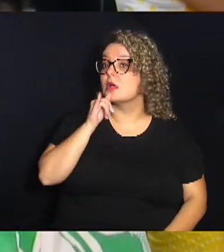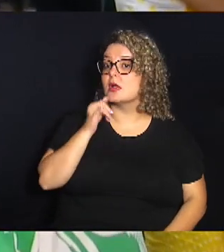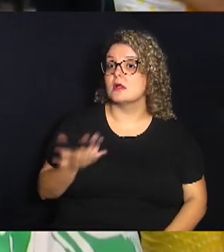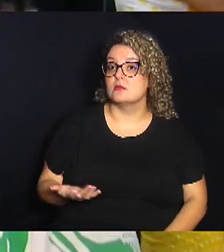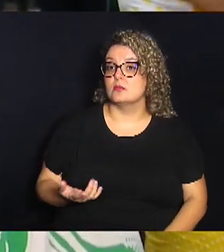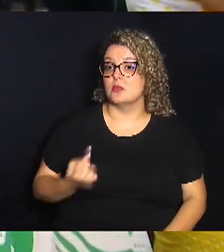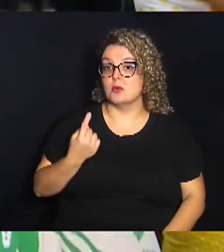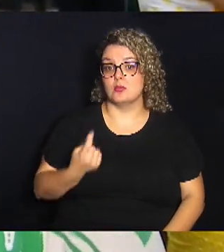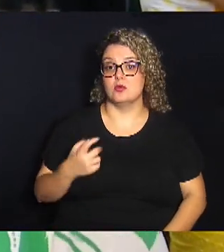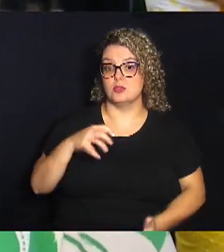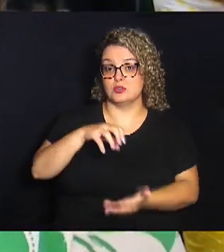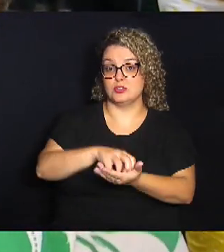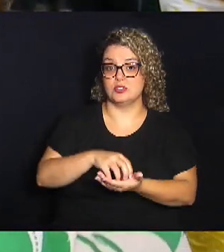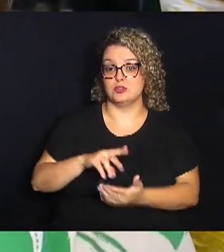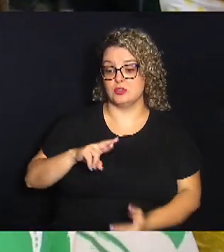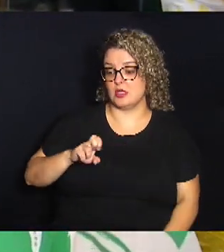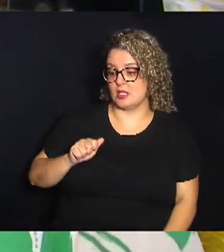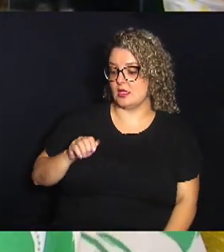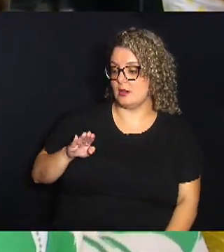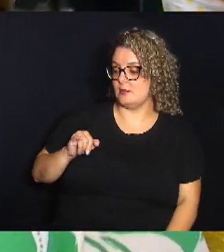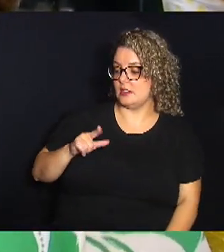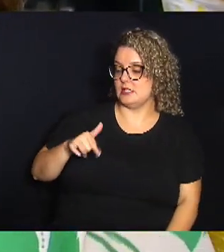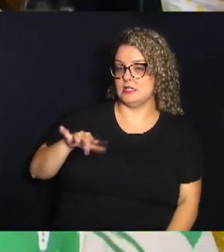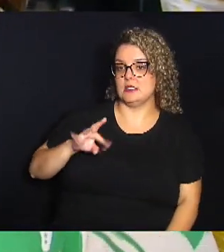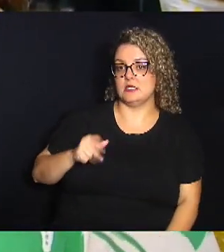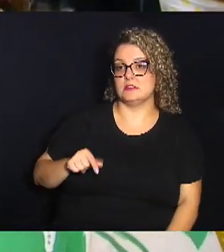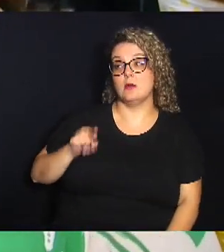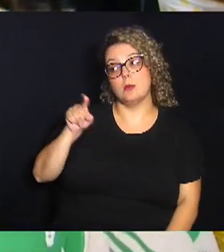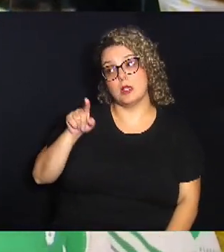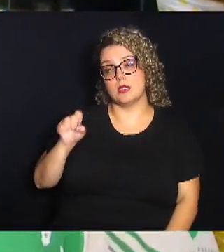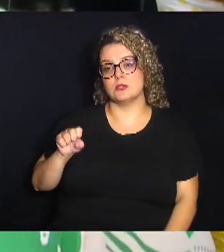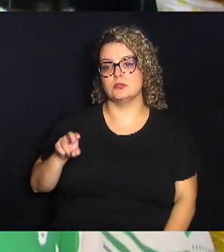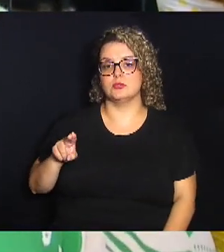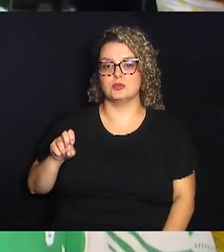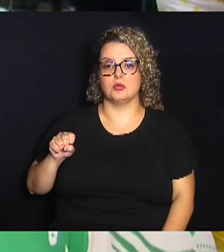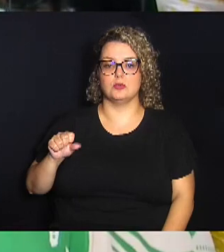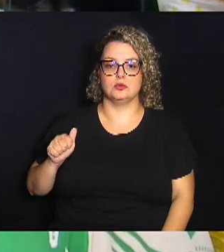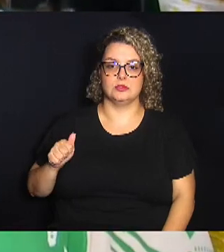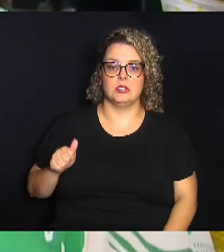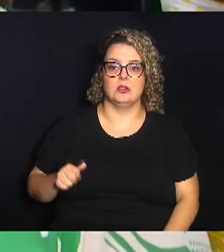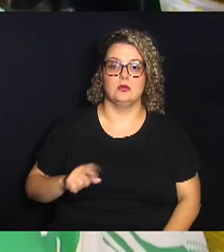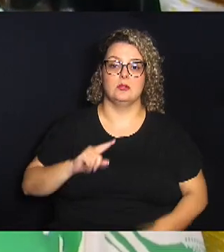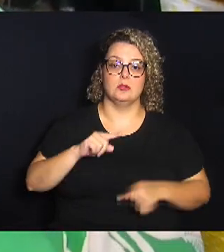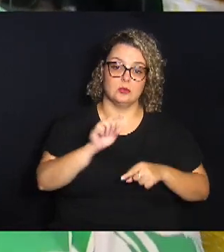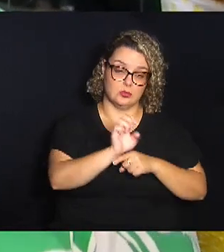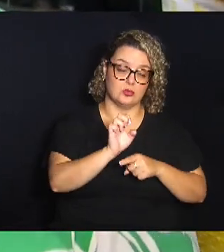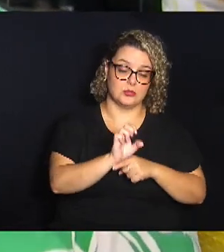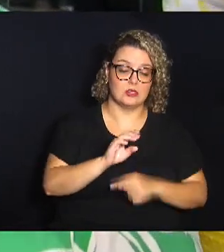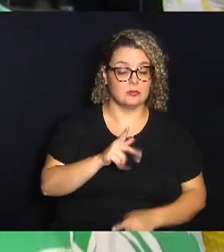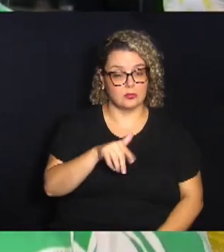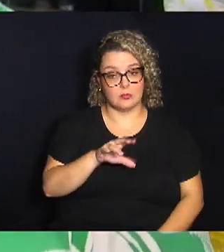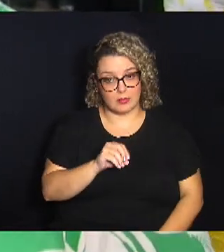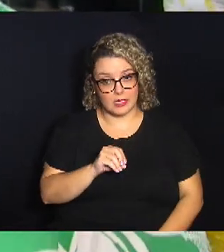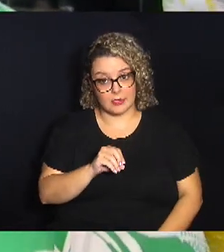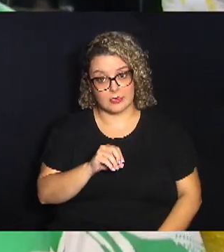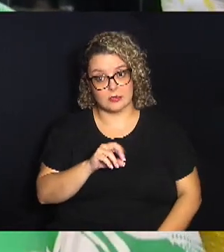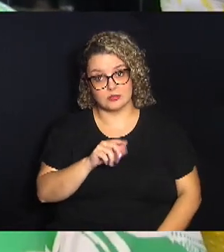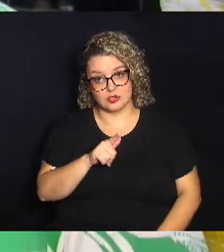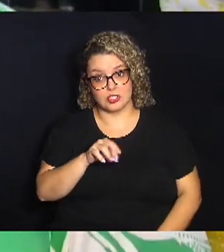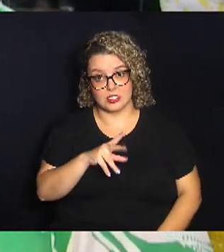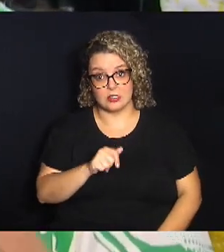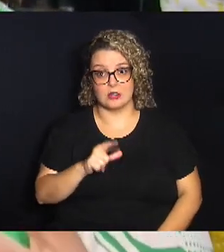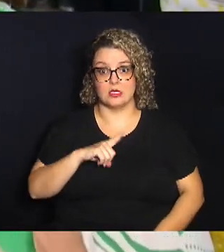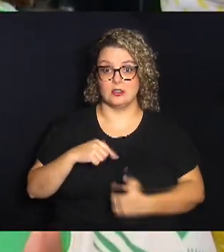o único centro de reabilitação que nós temos hoje é em Sousas, e um do estado em Barão Geraldo. E as pessoas, apesar de ter